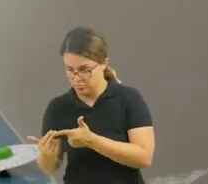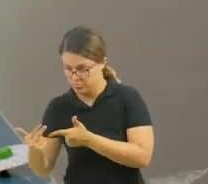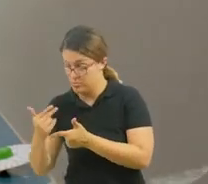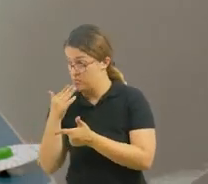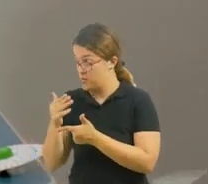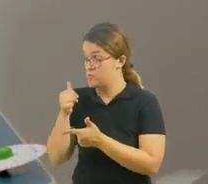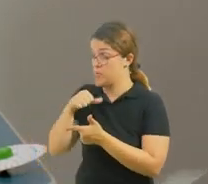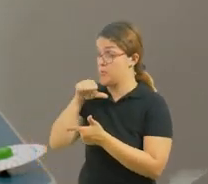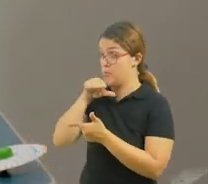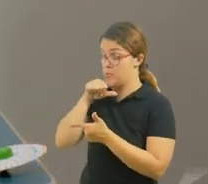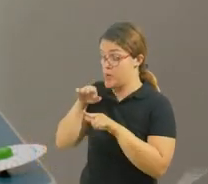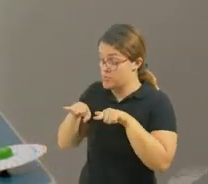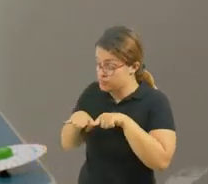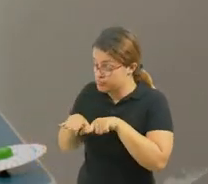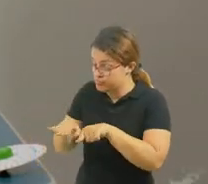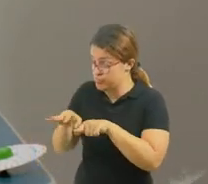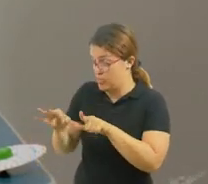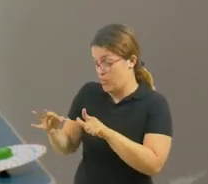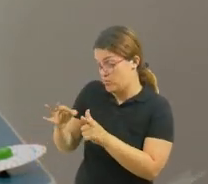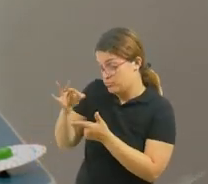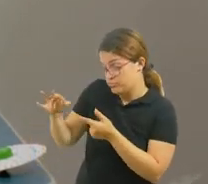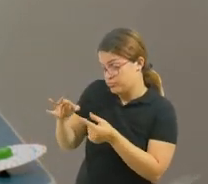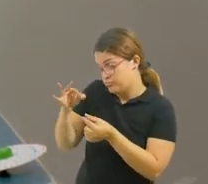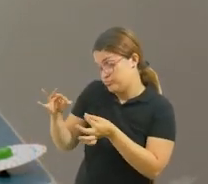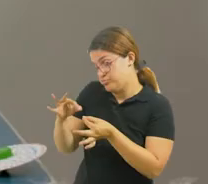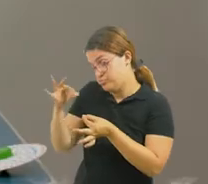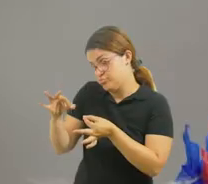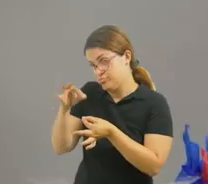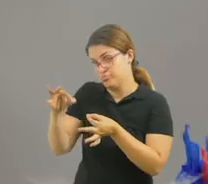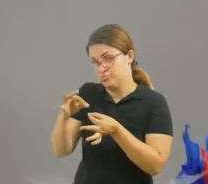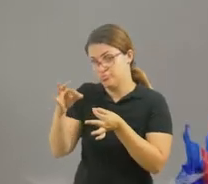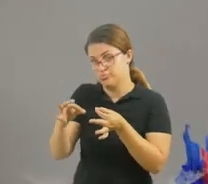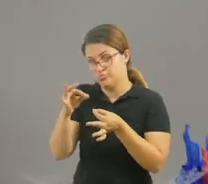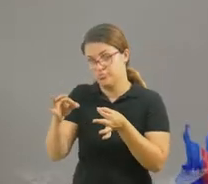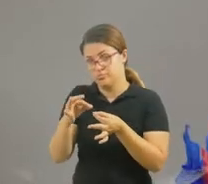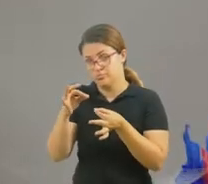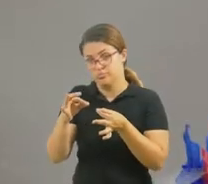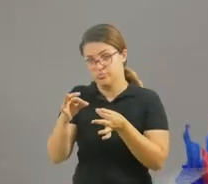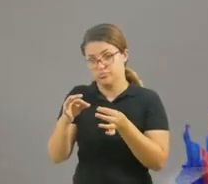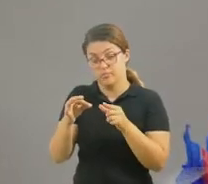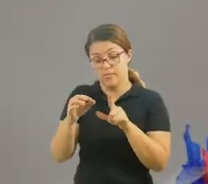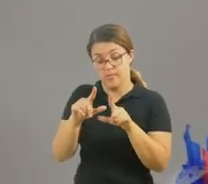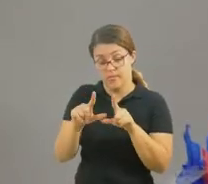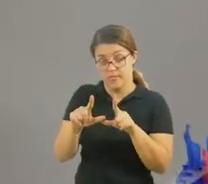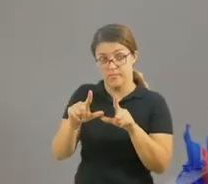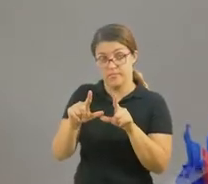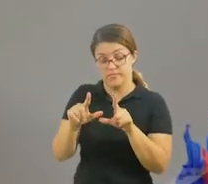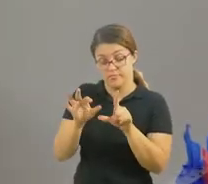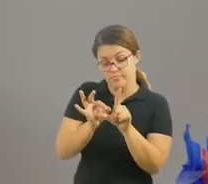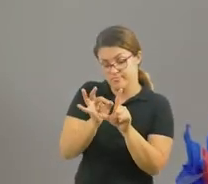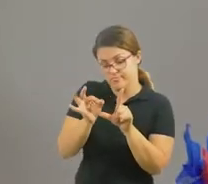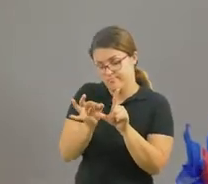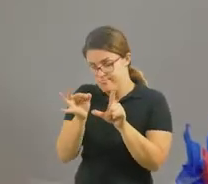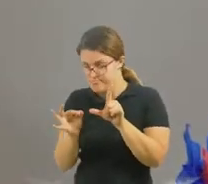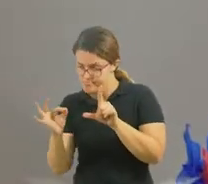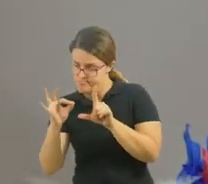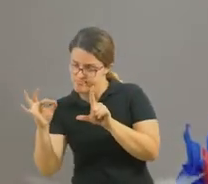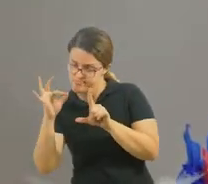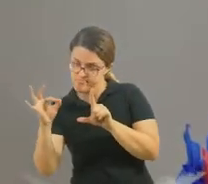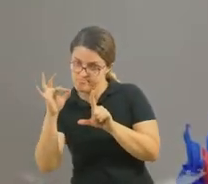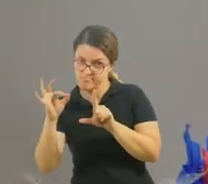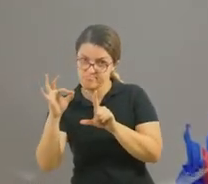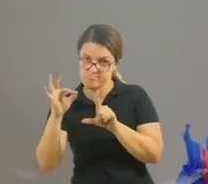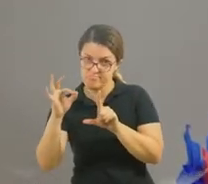costurar. Vão dobrar. A mamãe vai costurar aqui, aqui. E antes de fechar,